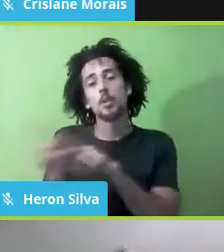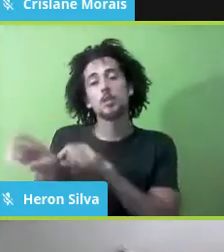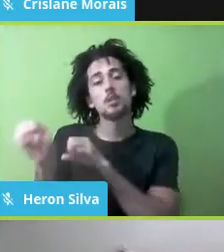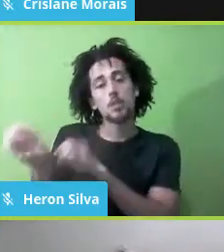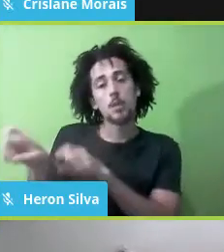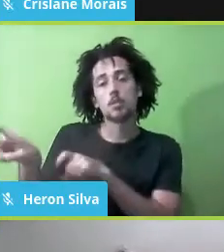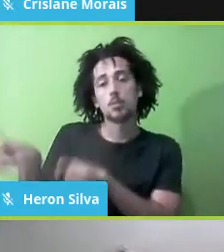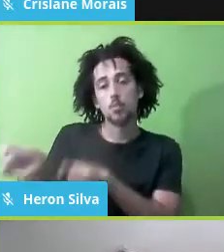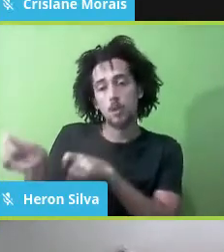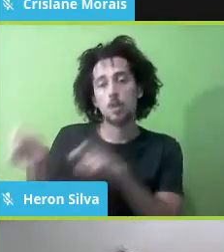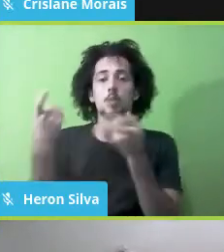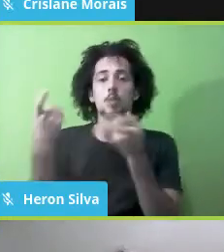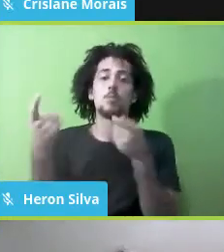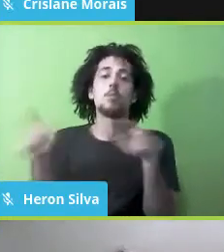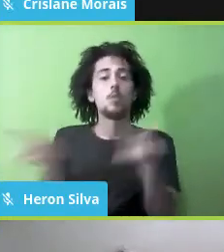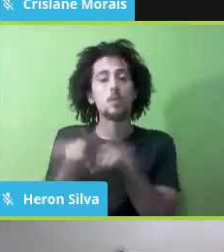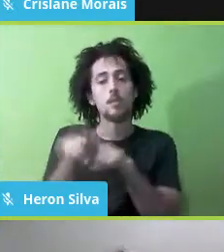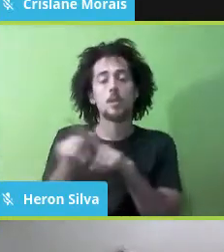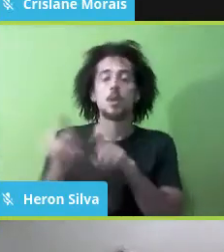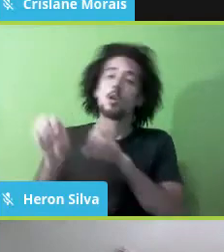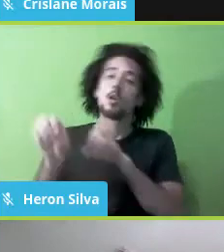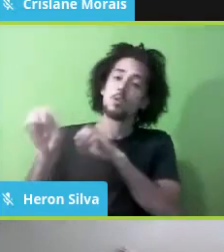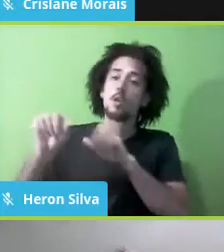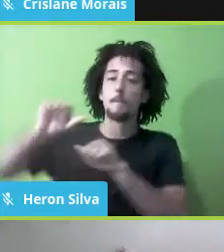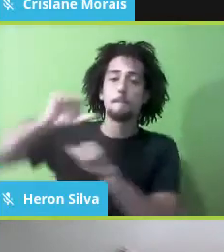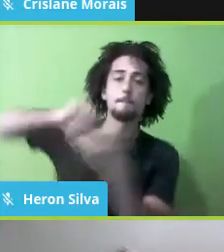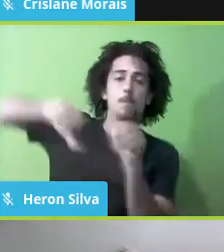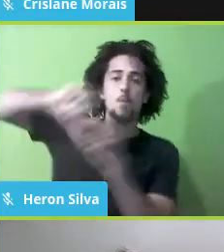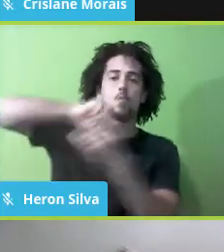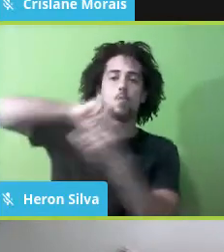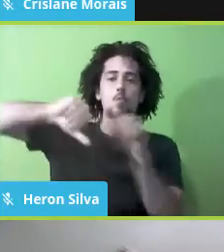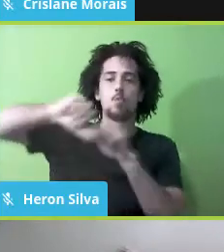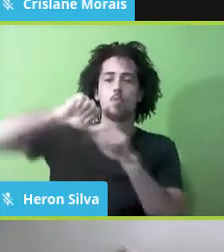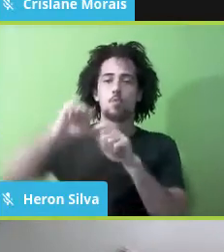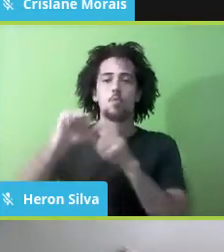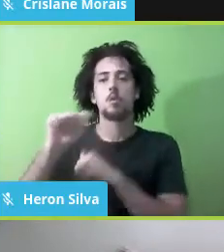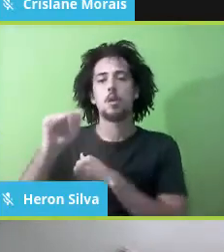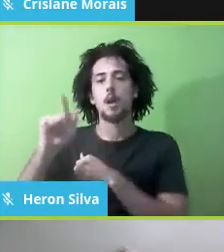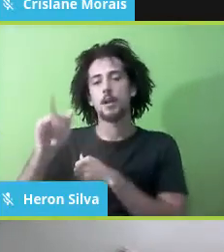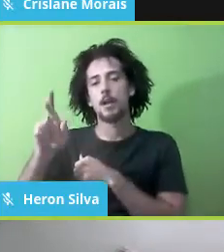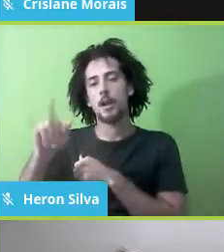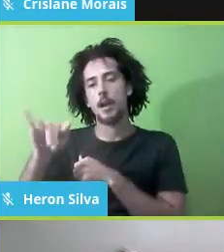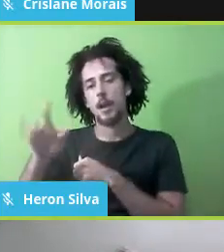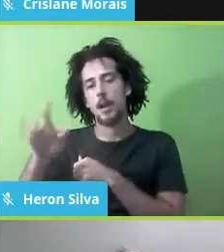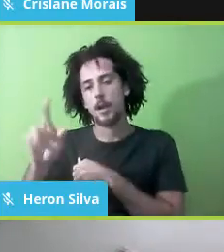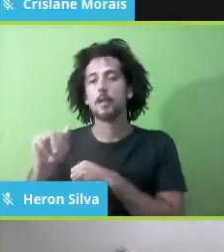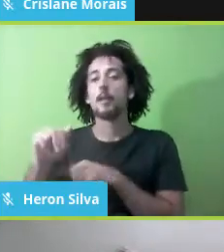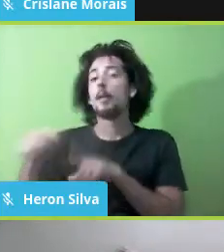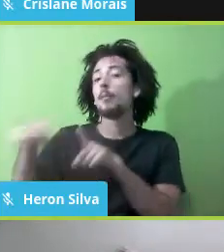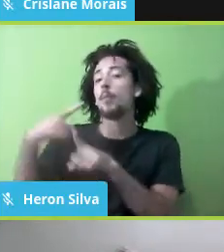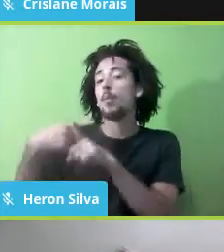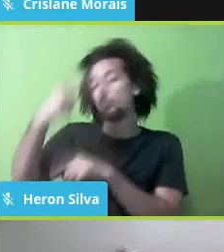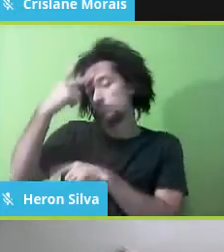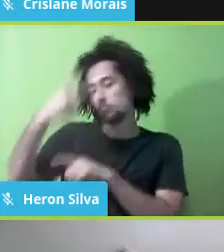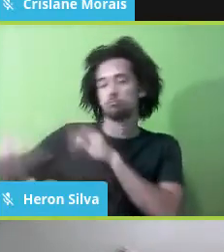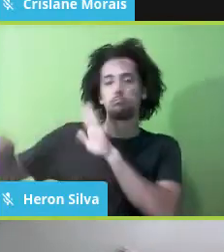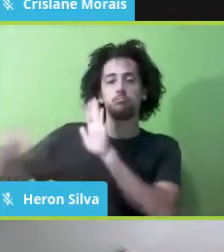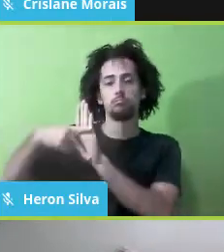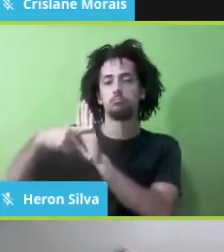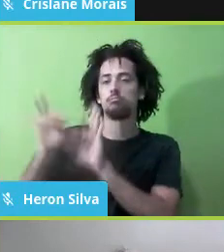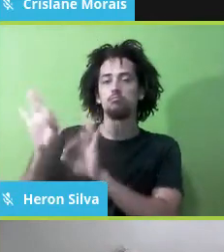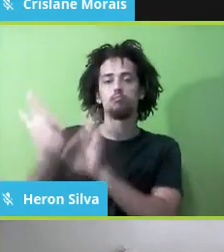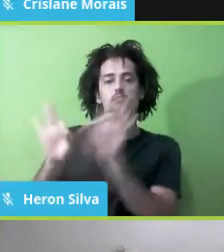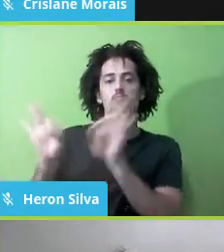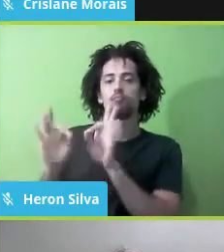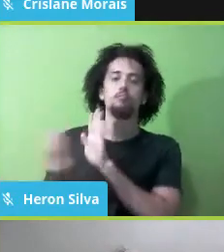a educação para a reforma agrária, ela foi adquirindo contornos próprios, e não, obviamente, ela